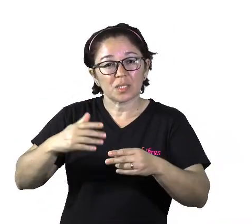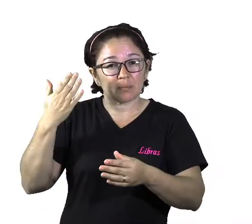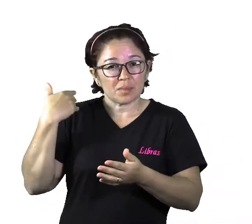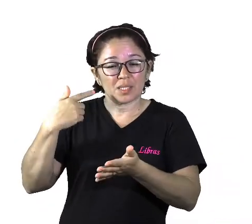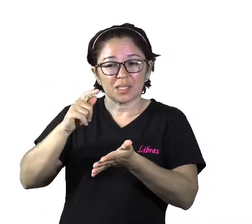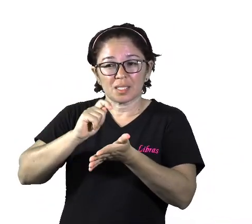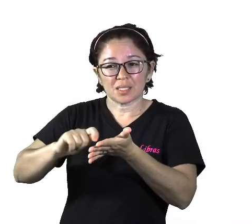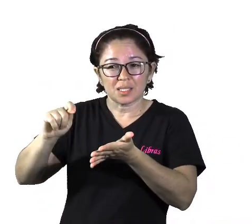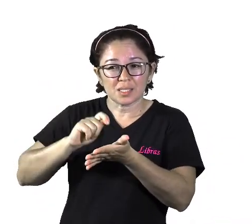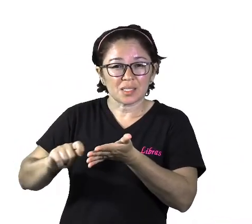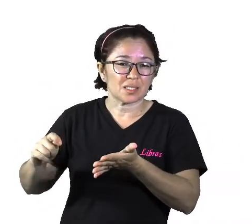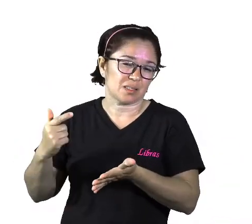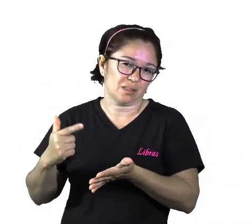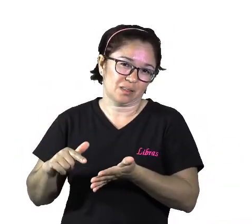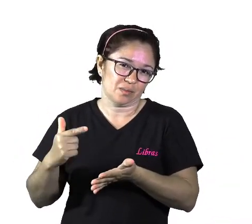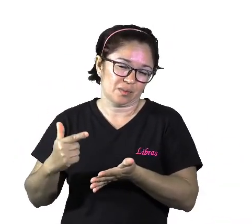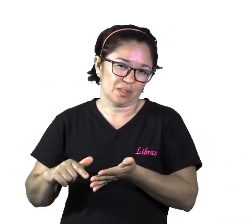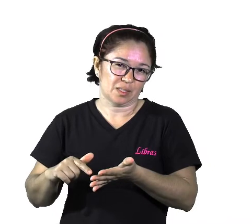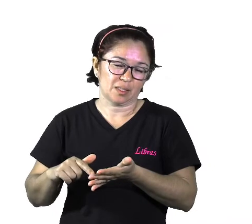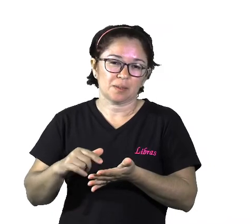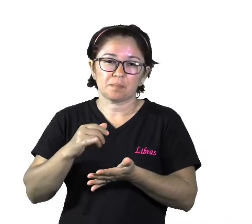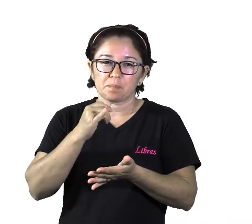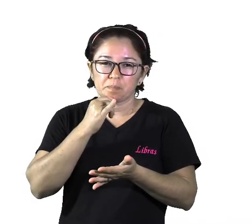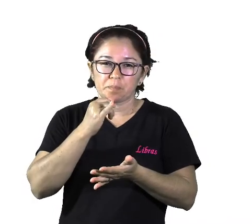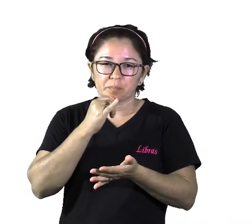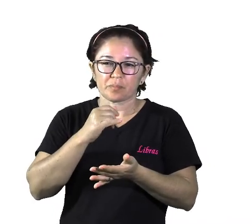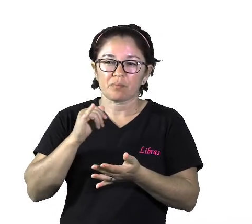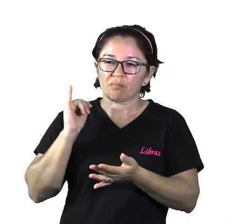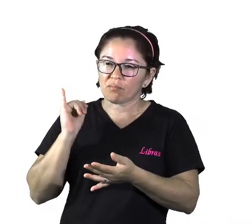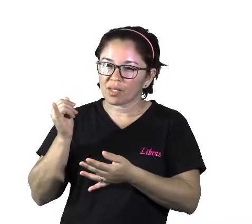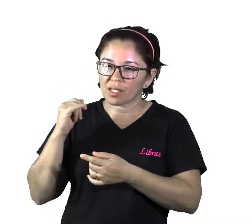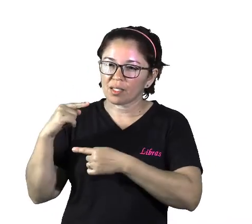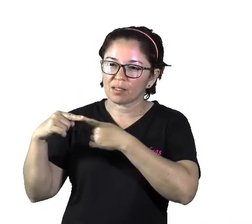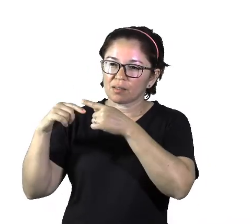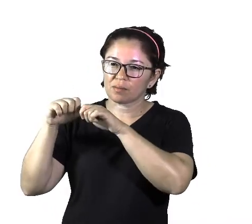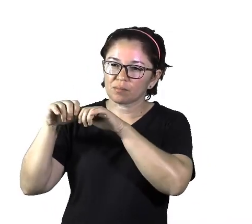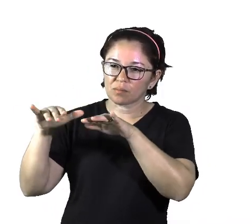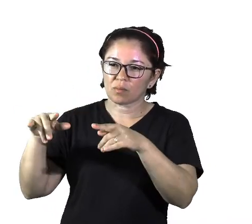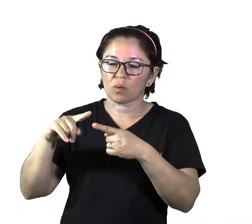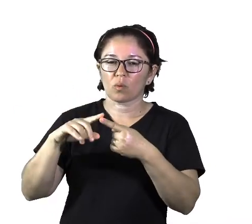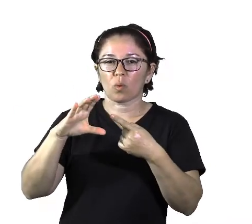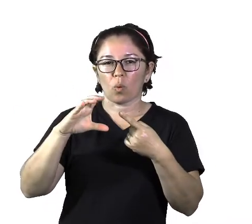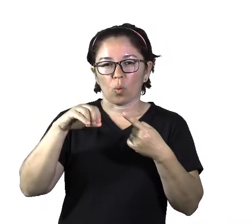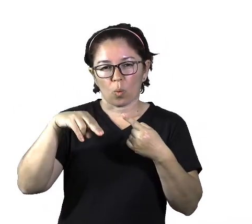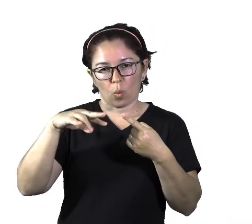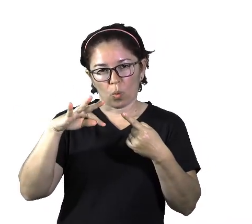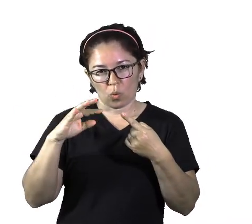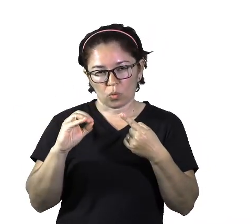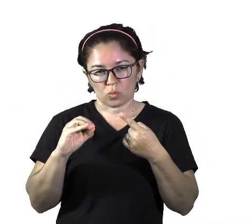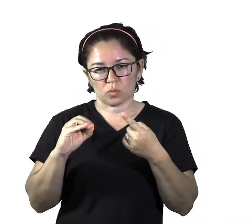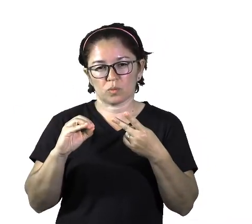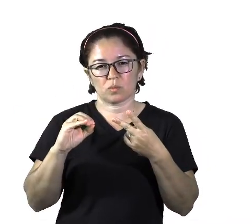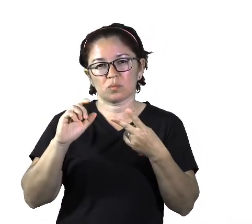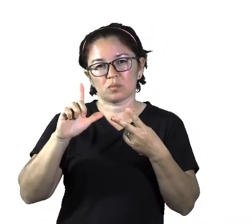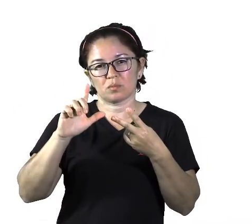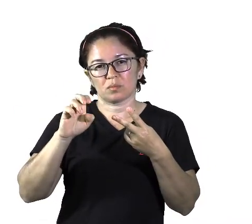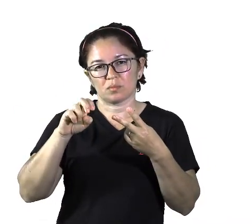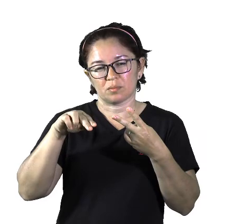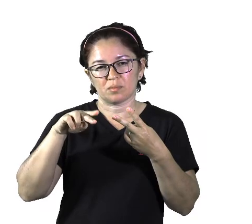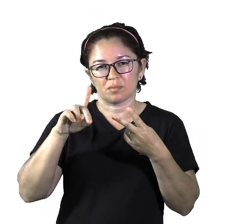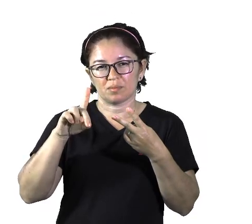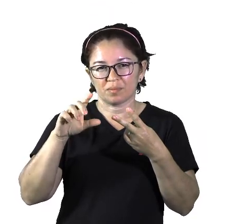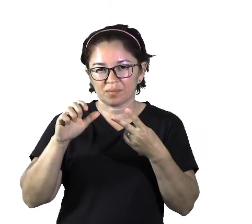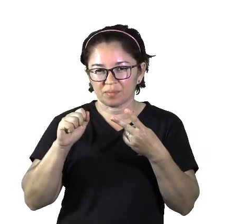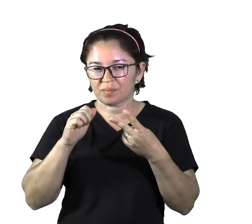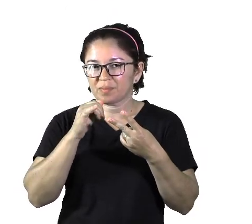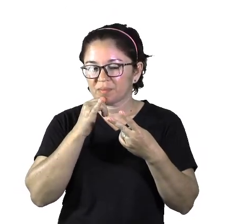contos e as lendas folclóricas, não é? Lá no começo, elas eram passadas de geração em geração, por meio de conversa, né?